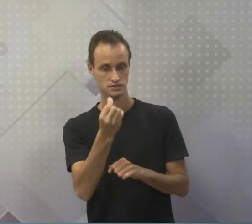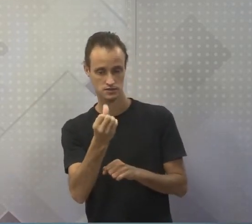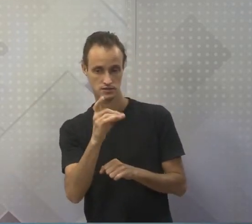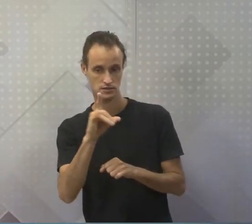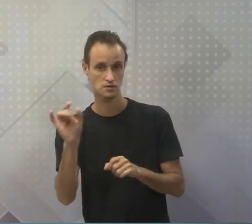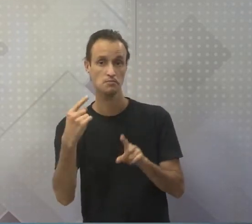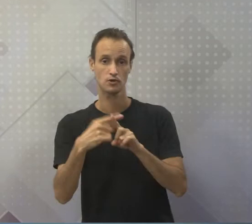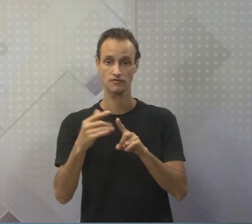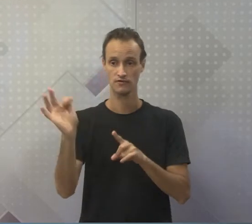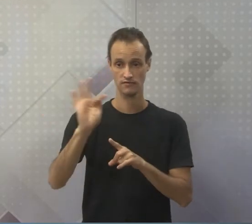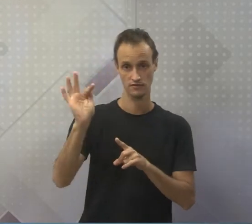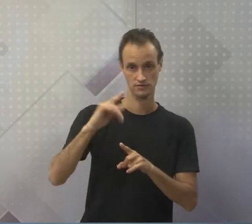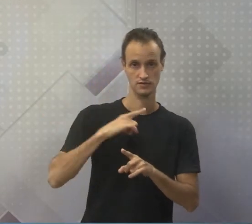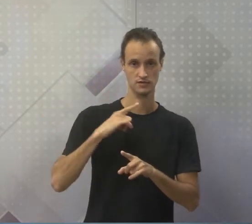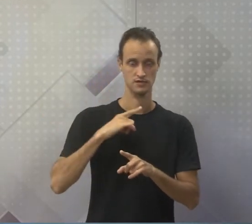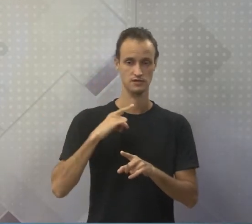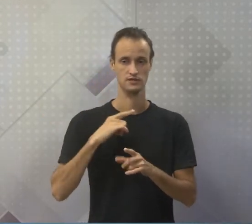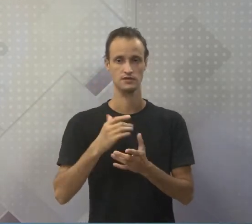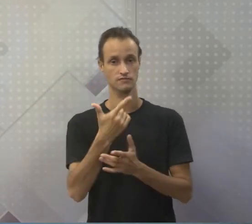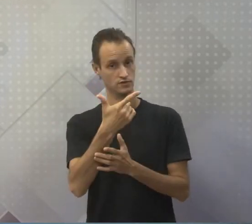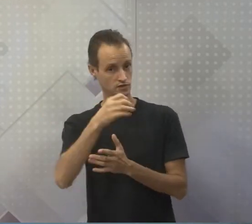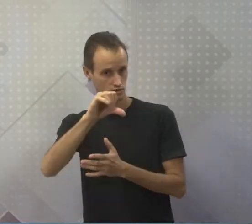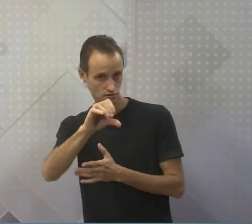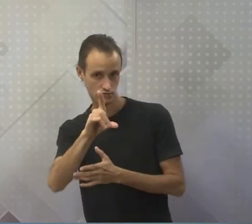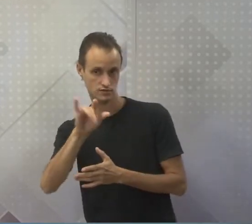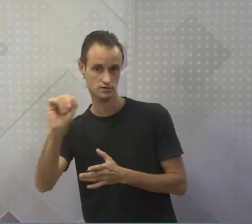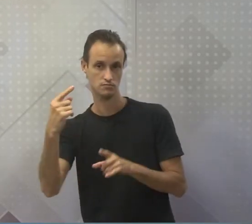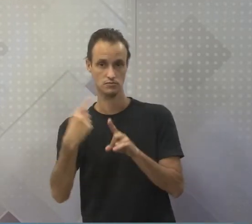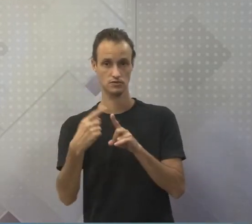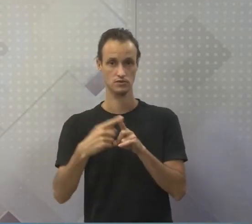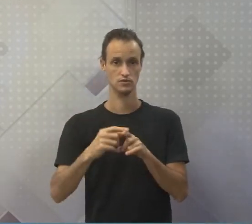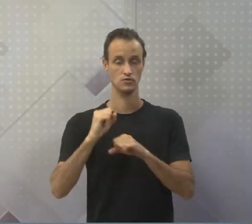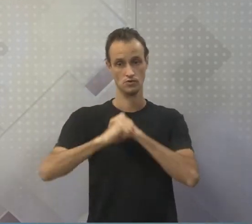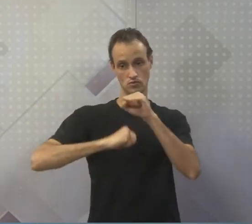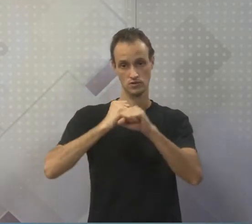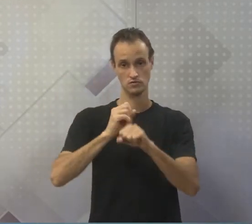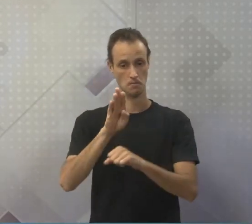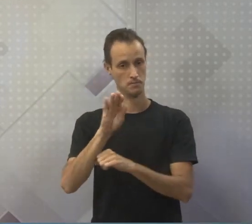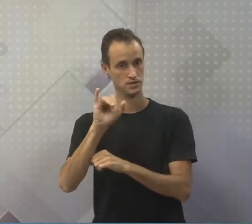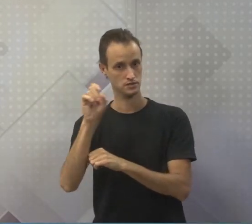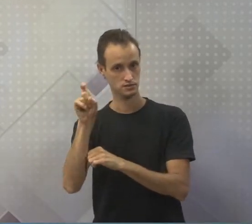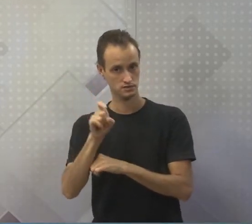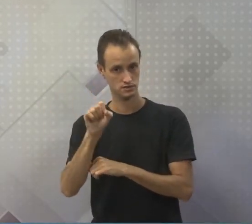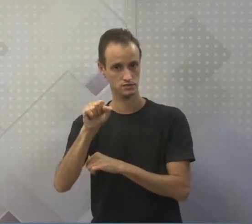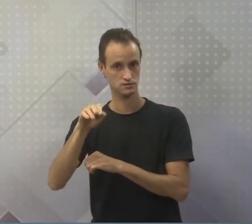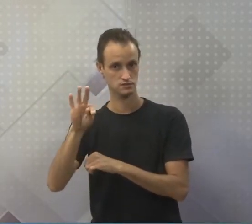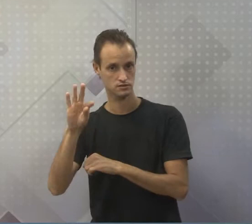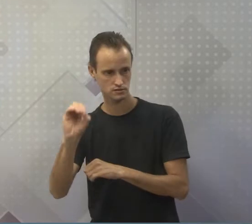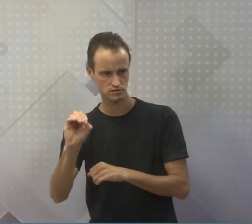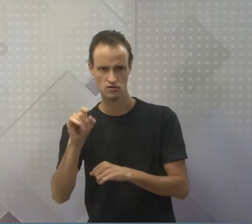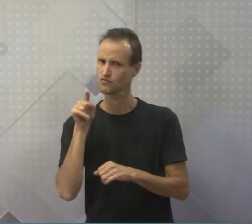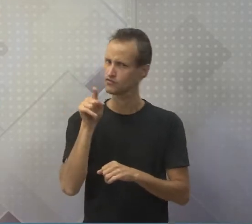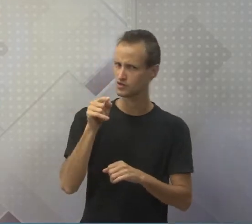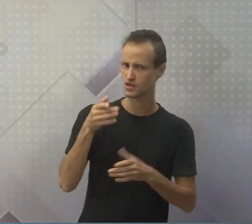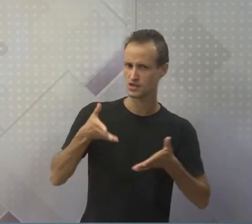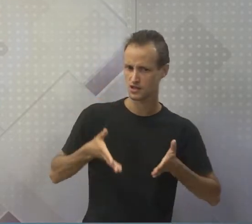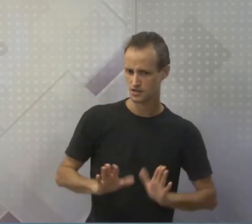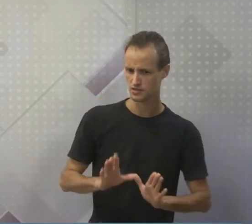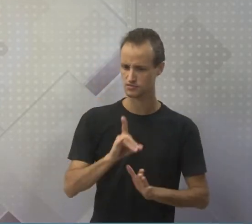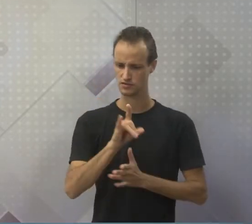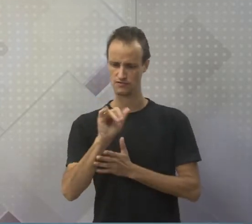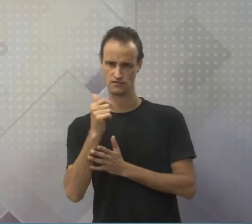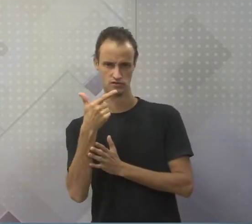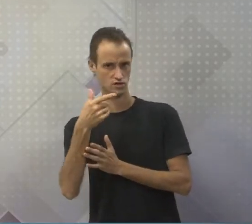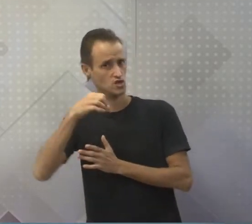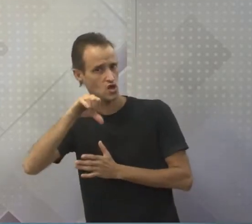29 dias, porque é o ano bissexto. Não é assim? Mas isso não significa que se você nasceu no ano bissexto, no dia 29,